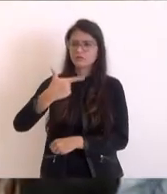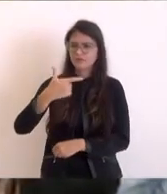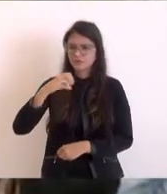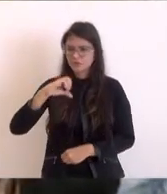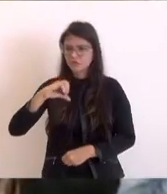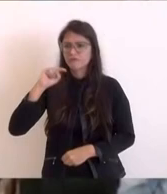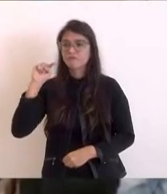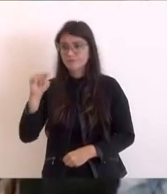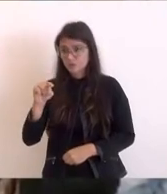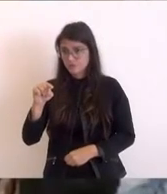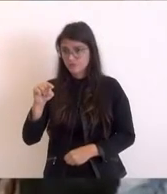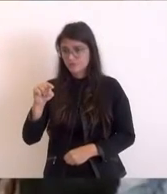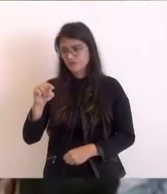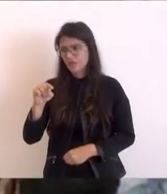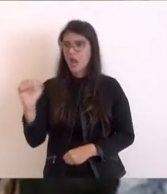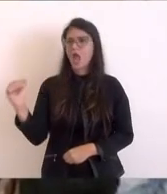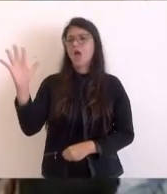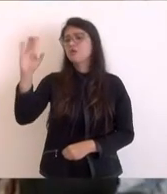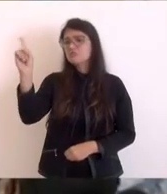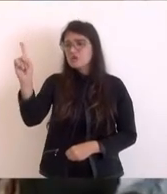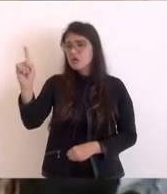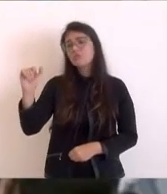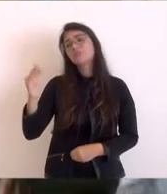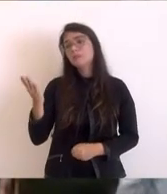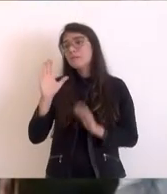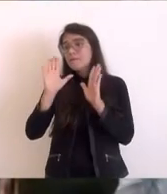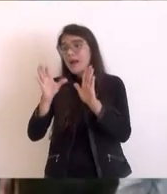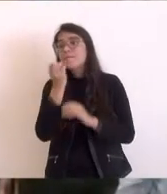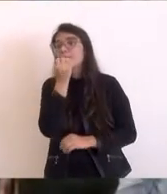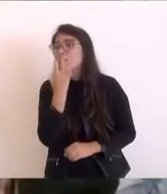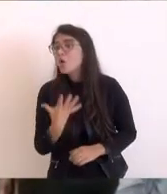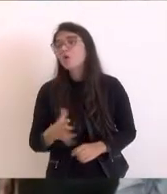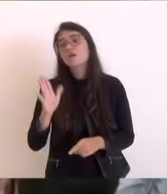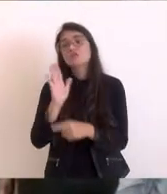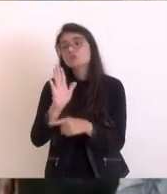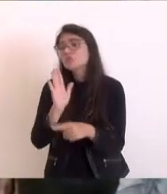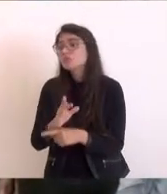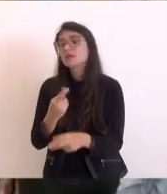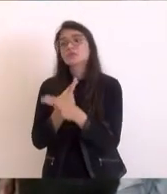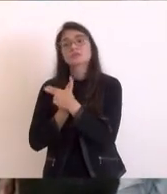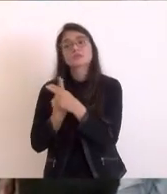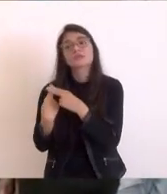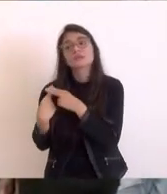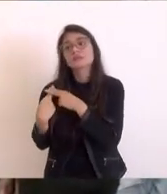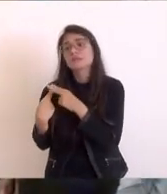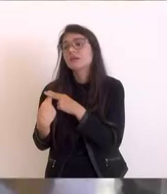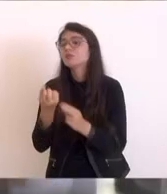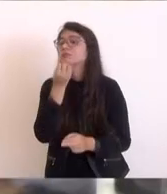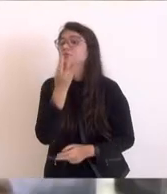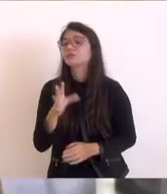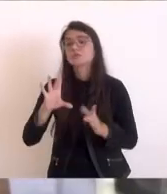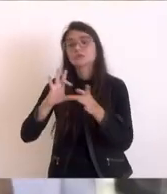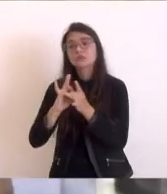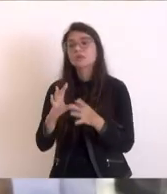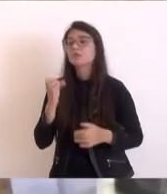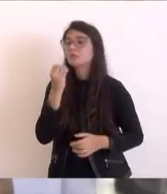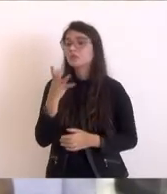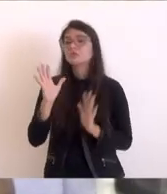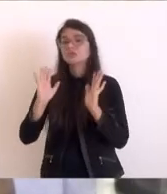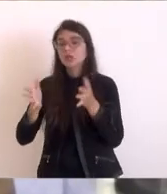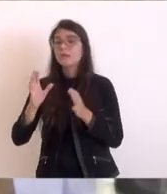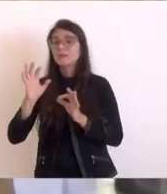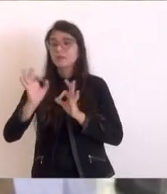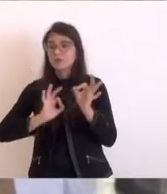simbólico, mas dá um efeito positivo e com responsabilidade, com segurança, esse consórcio que nós fizemos. Nós já ganhamos 5